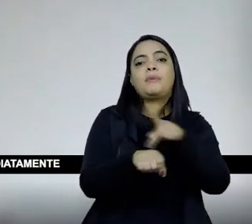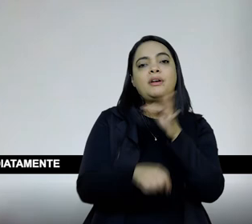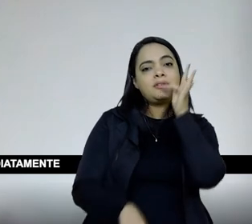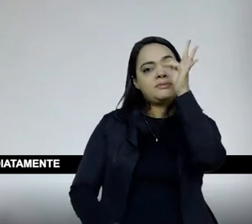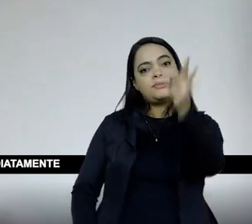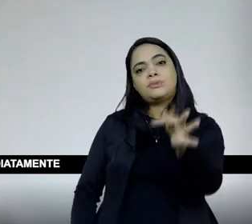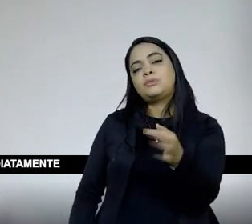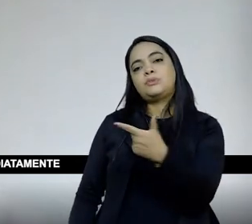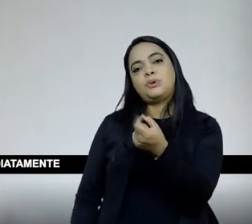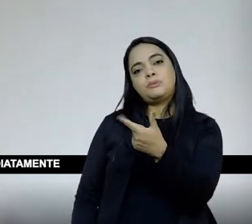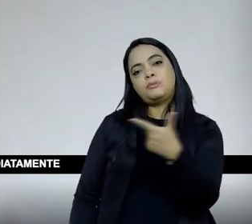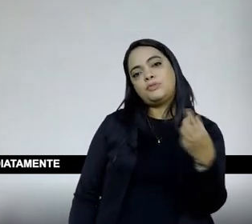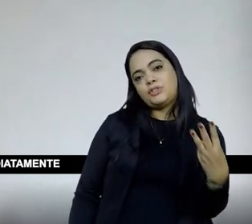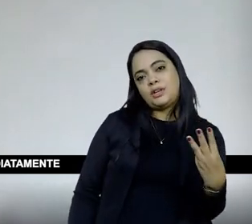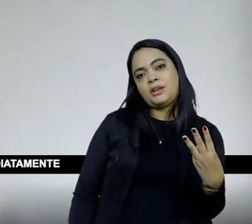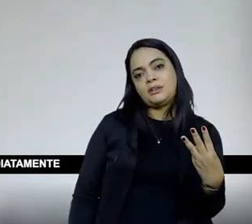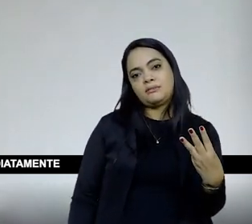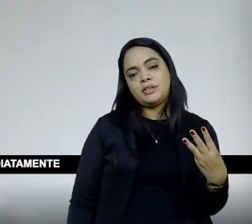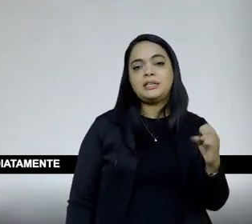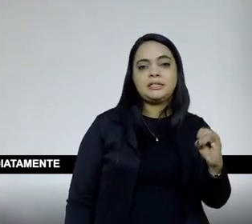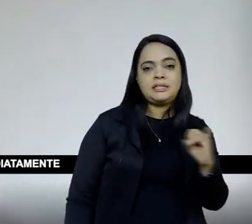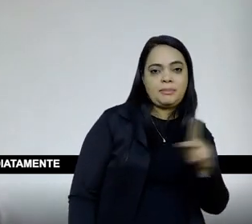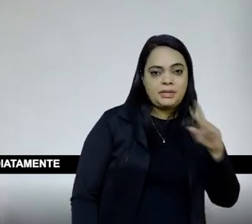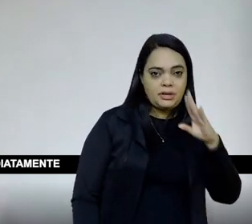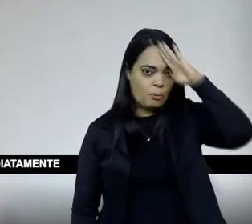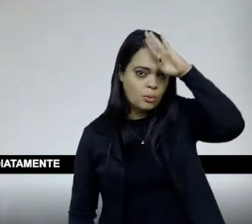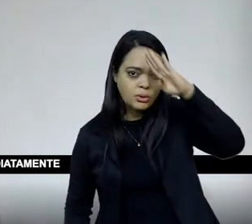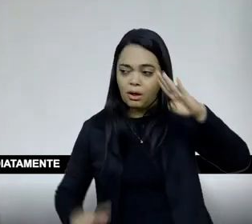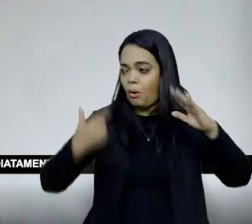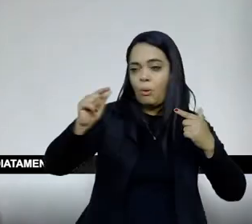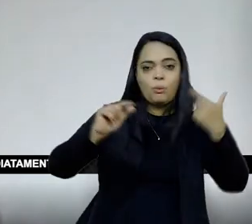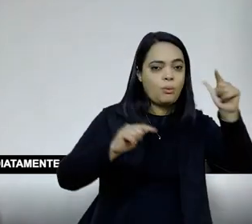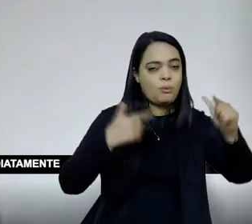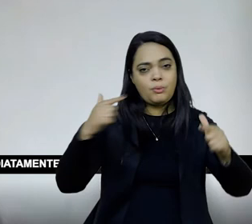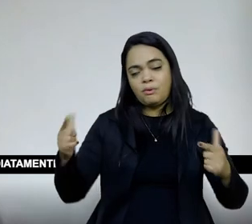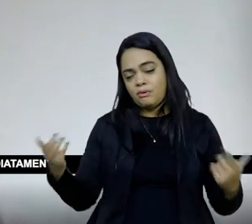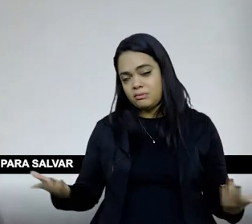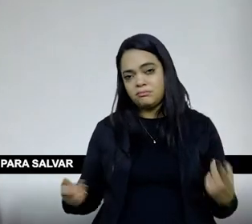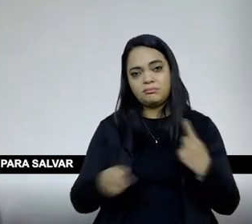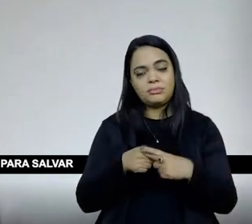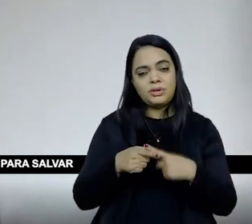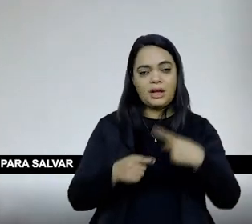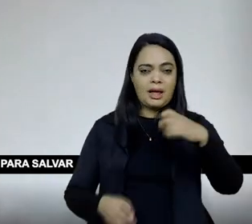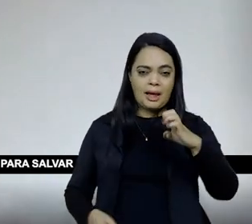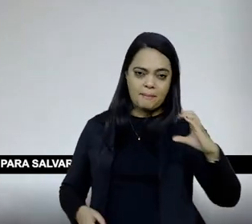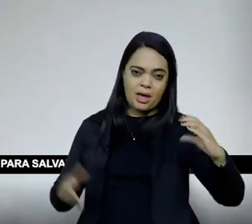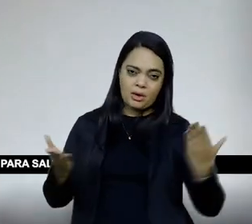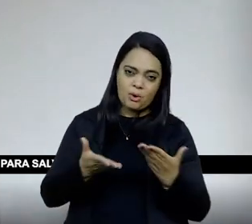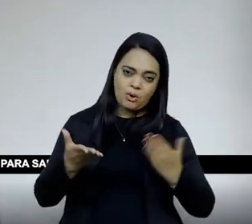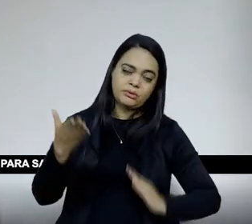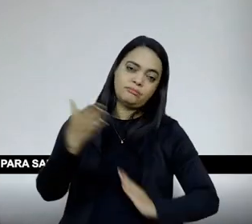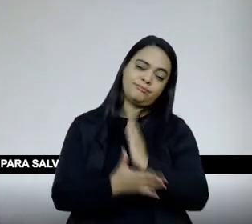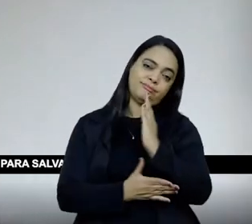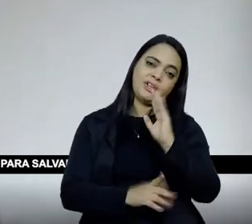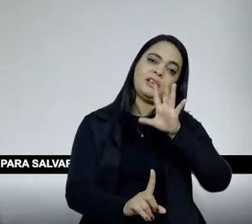Seja com Bolsonaro ou sem Bolsonaro, né? Porque a vigência dessas PECs, imediatamente, elas impactam de tal forma